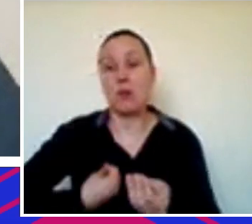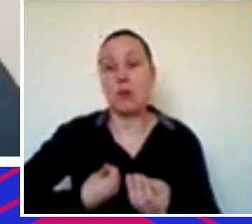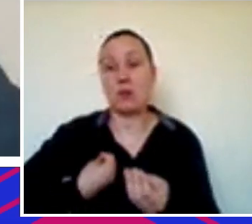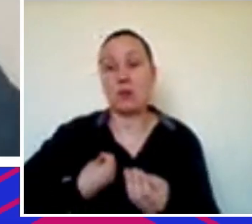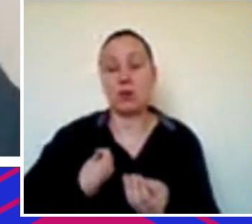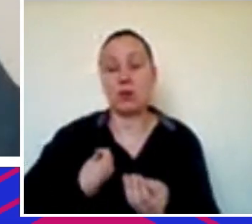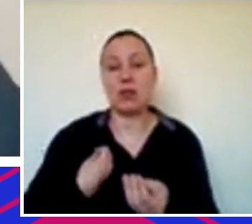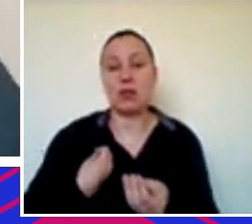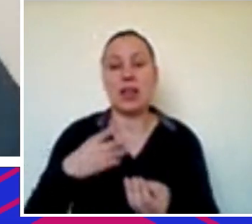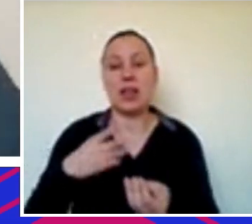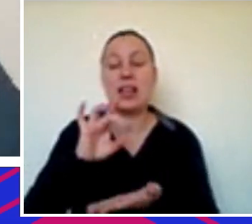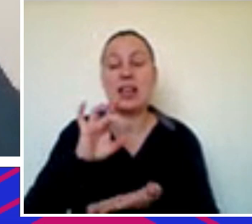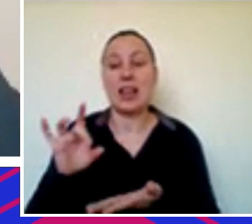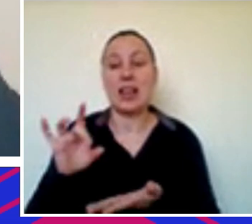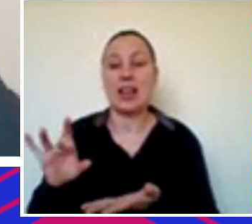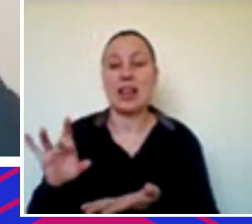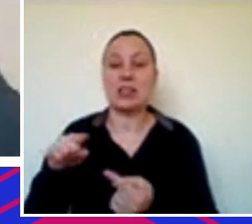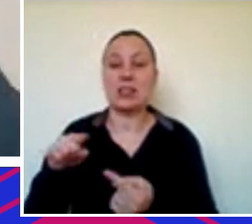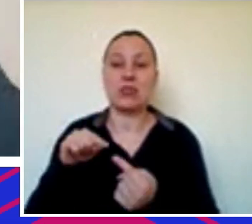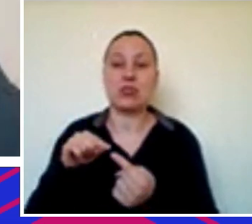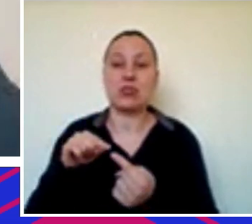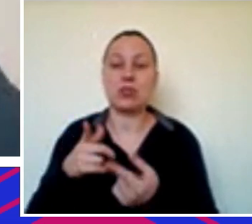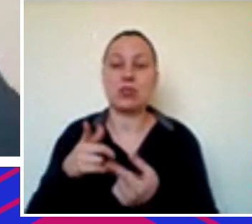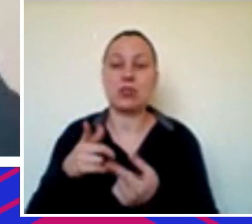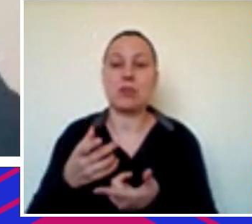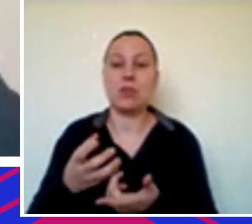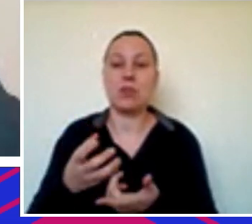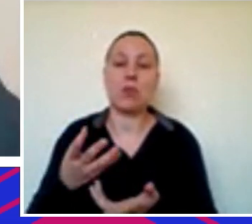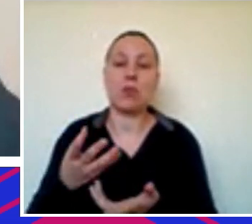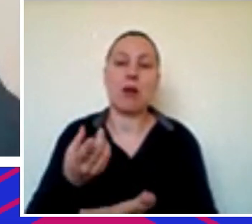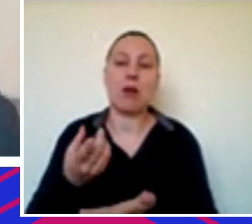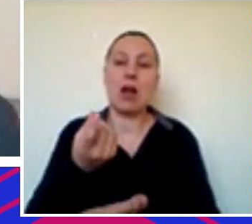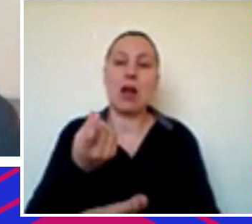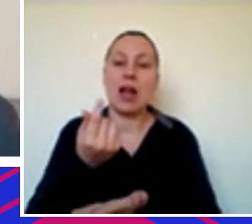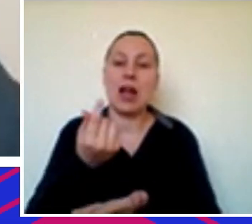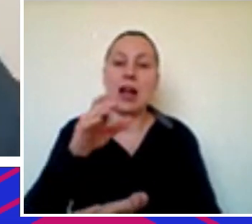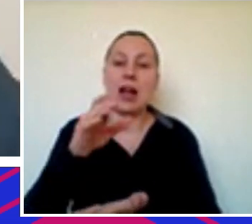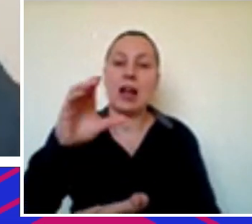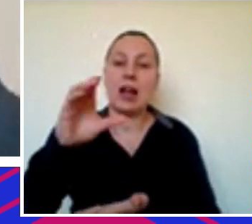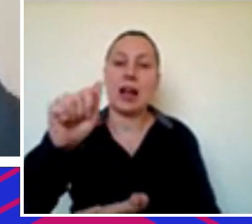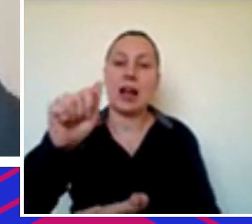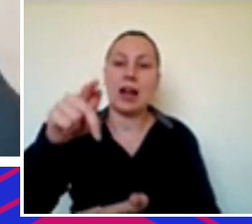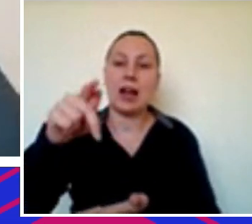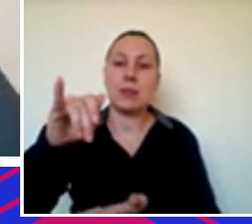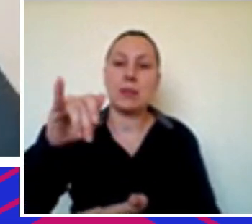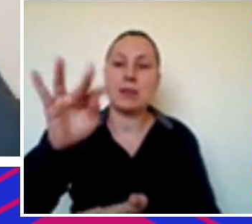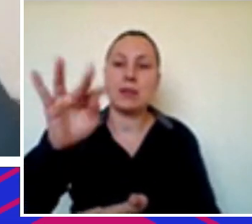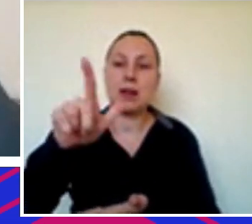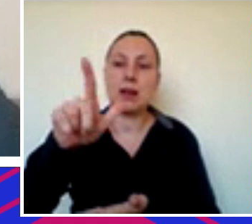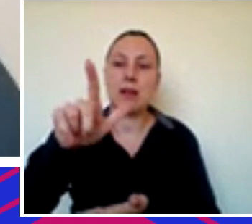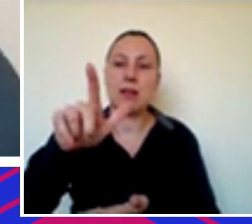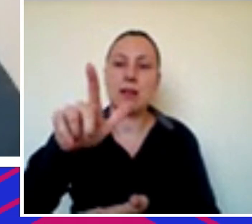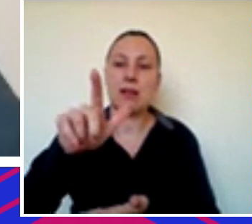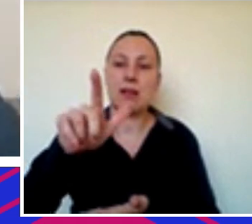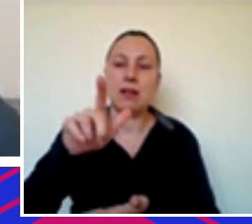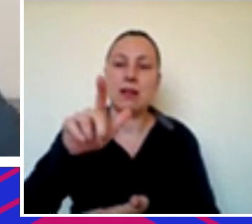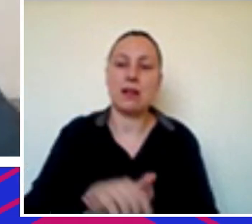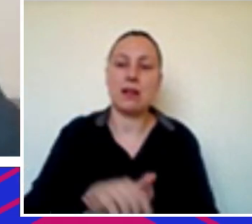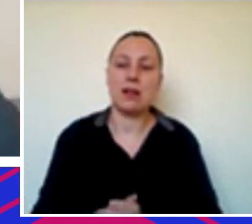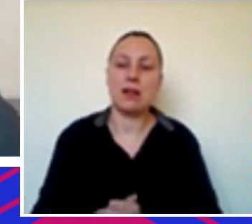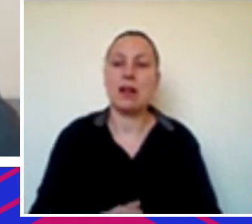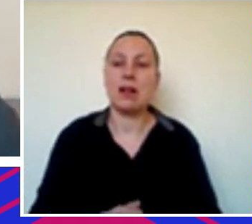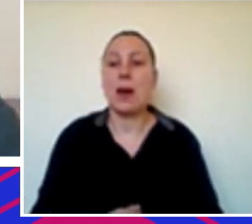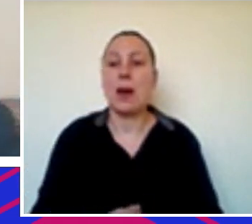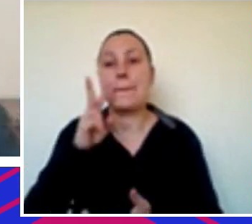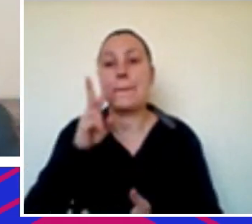cada forma de capital a gente está vendo um movimento enorme de pessoas indo para B3 que é